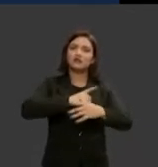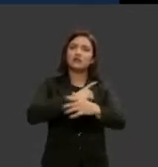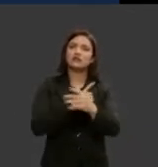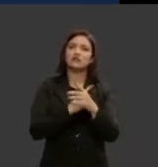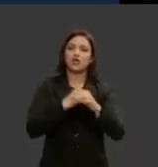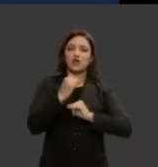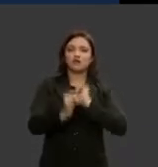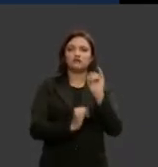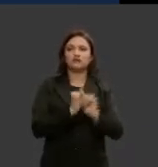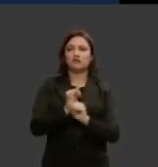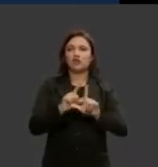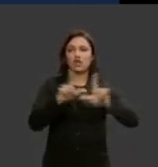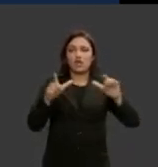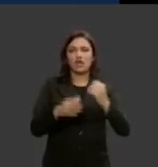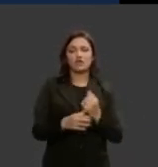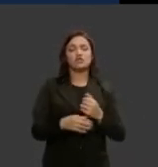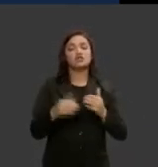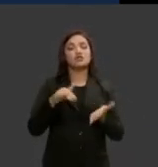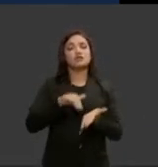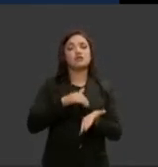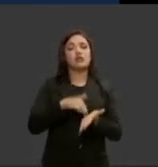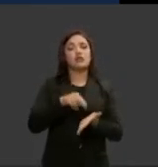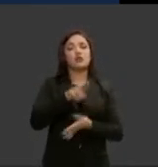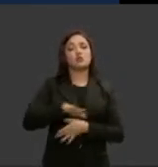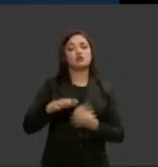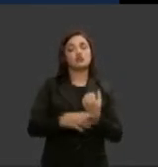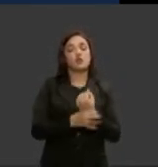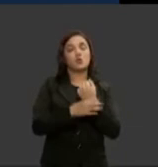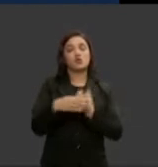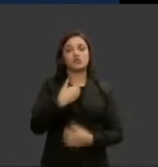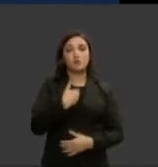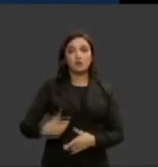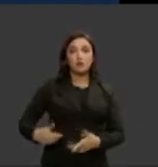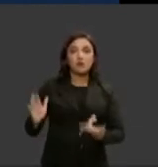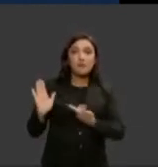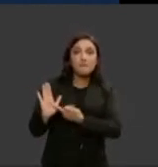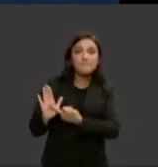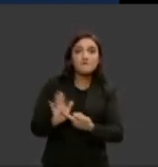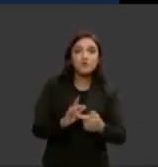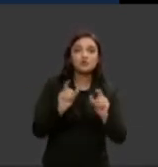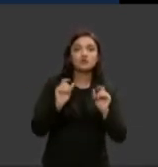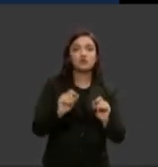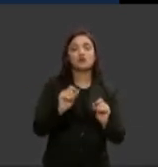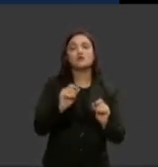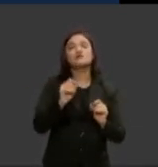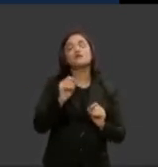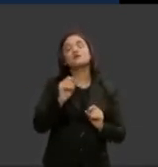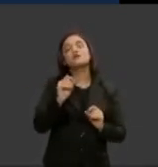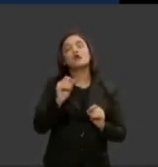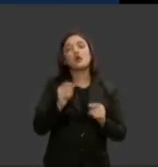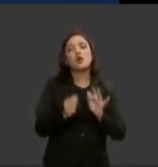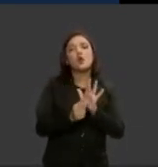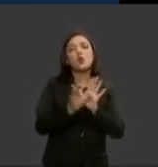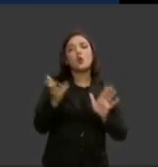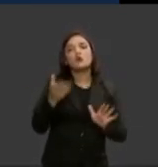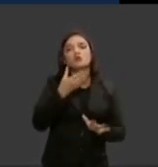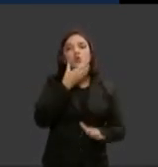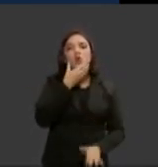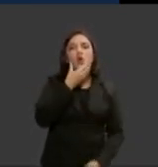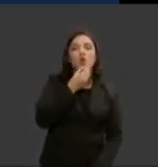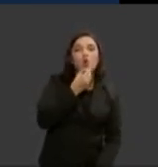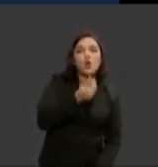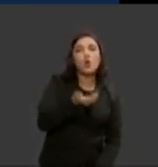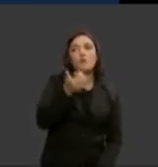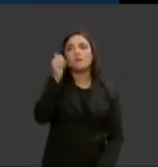Nacional de Segurança Pública nós temos alguns números ali em relação ao gênero quantos policiais temos no